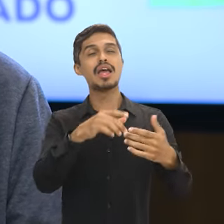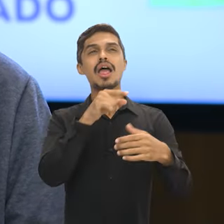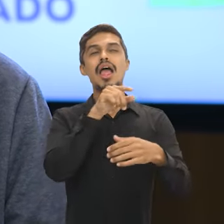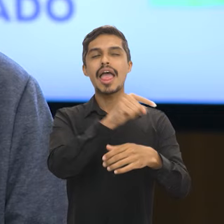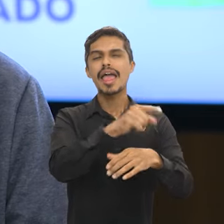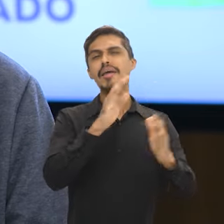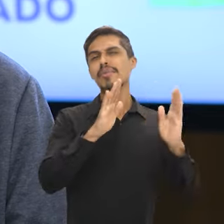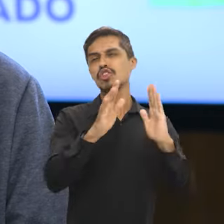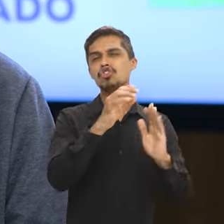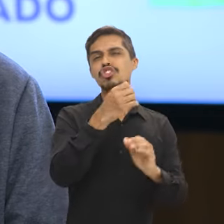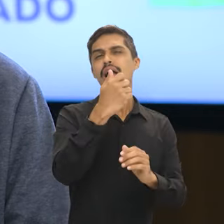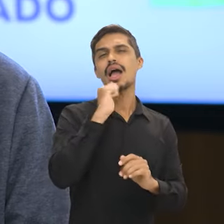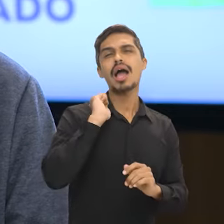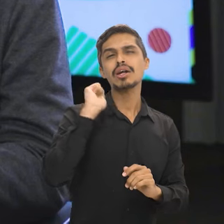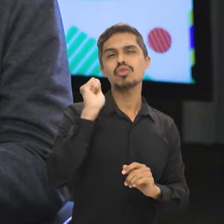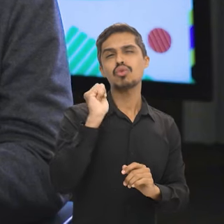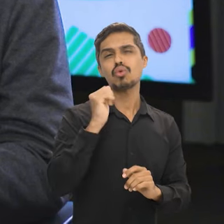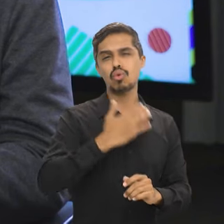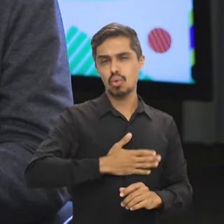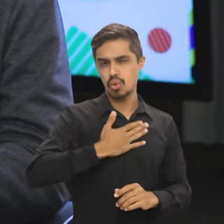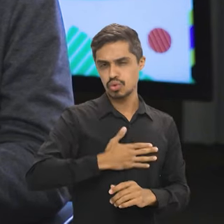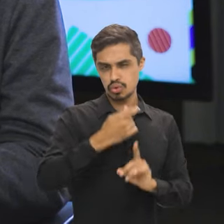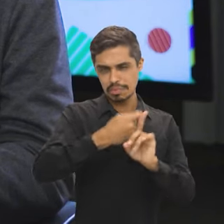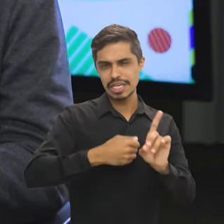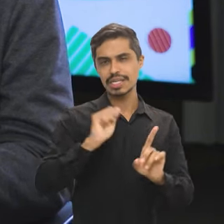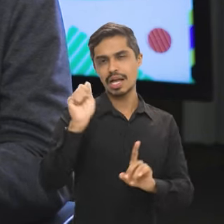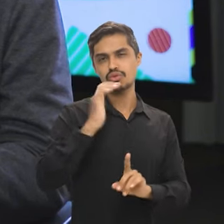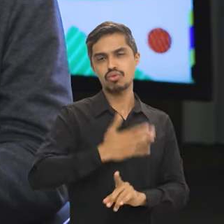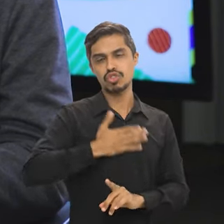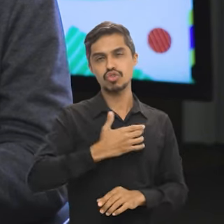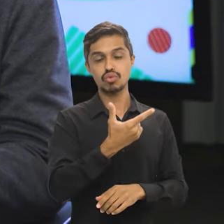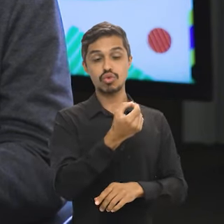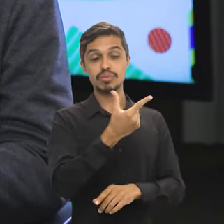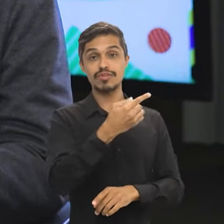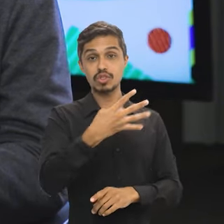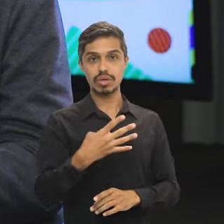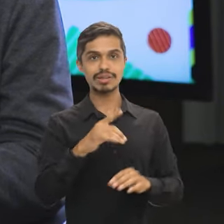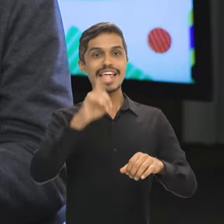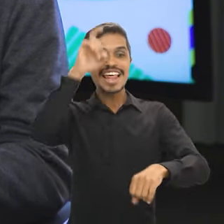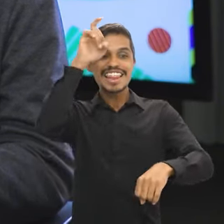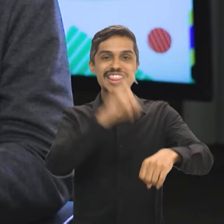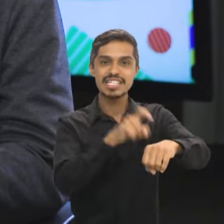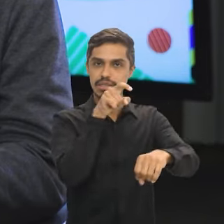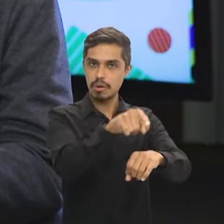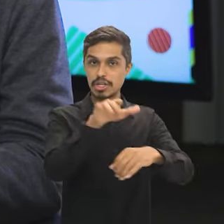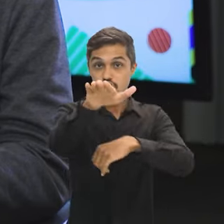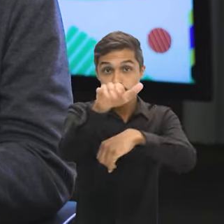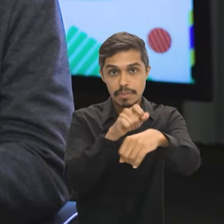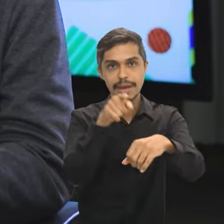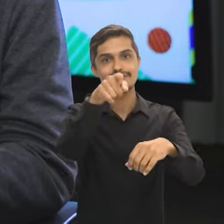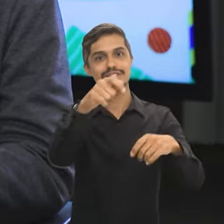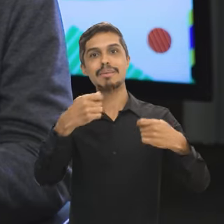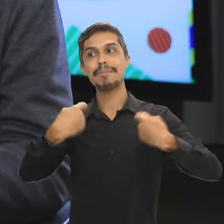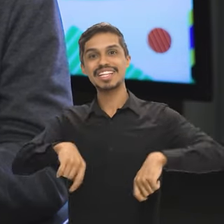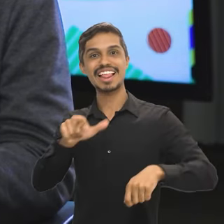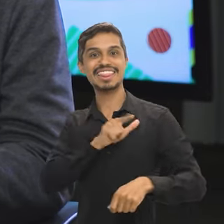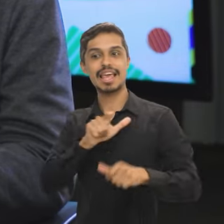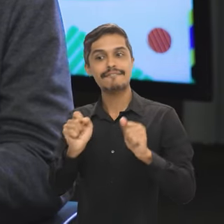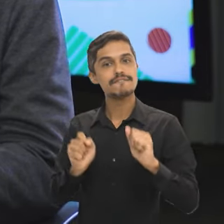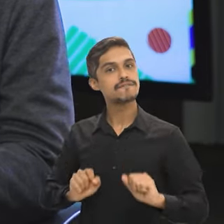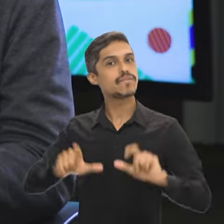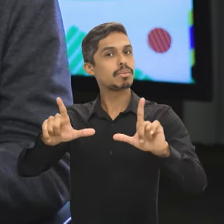partir de agosto de 2024. Então, no momento em que você for chamado para tomar posse no cargo, você vai ter que ter